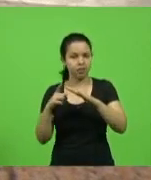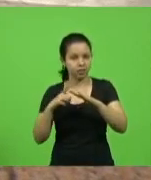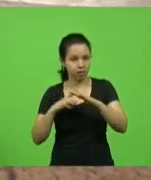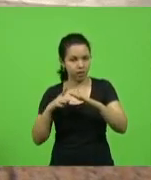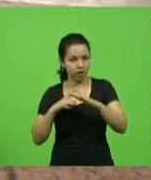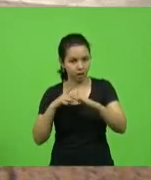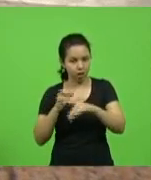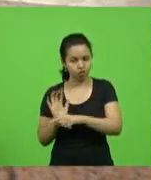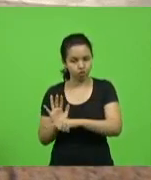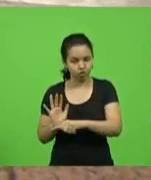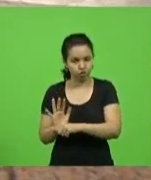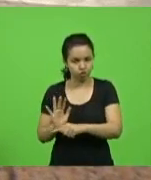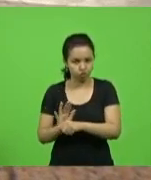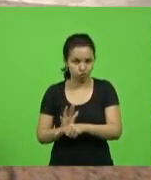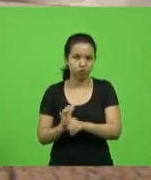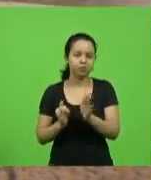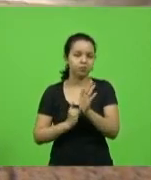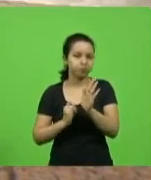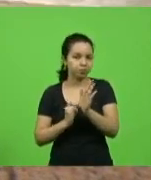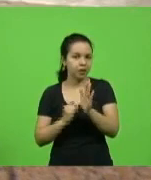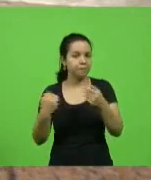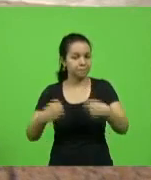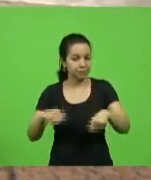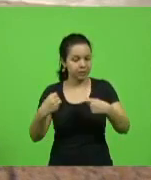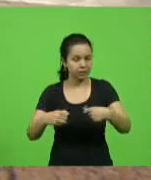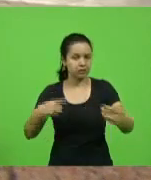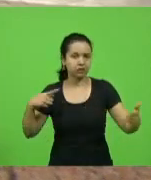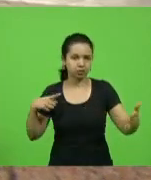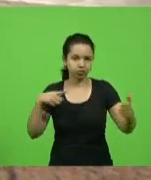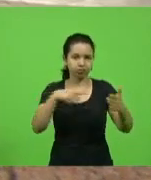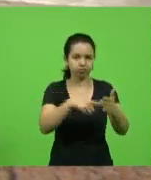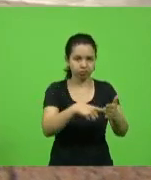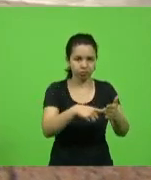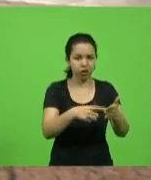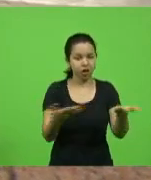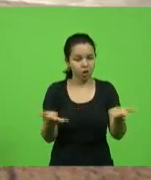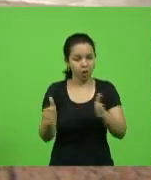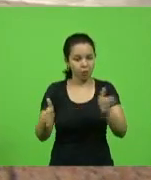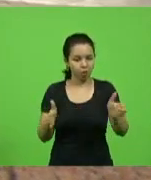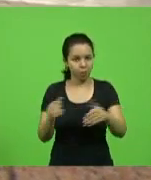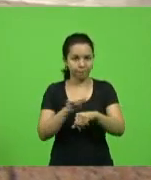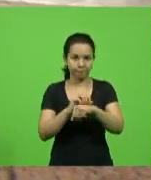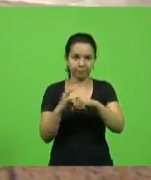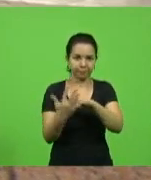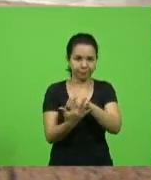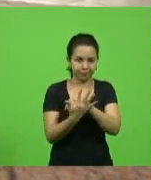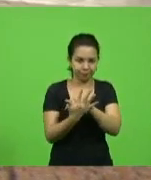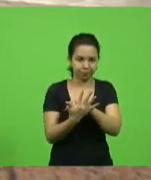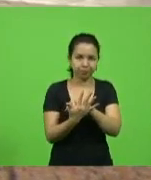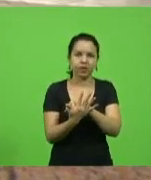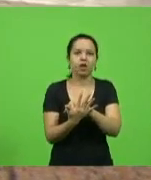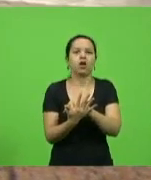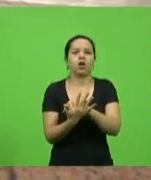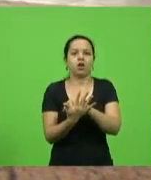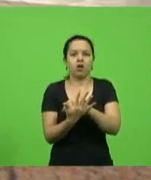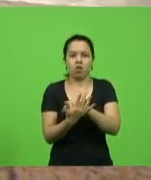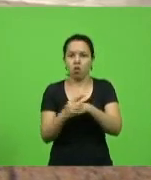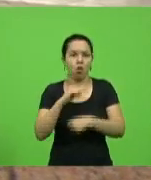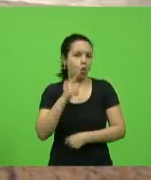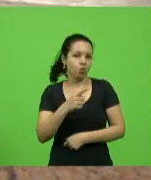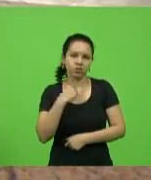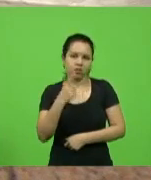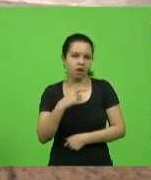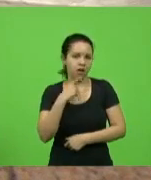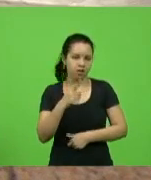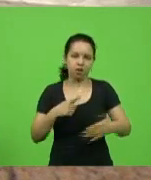têm que cumprir. Em época de pandemia, evidentemente que é impossível cumprir. Só que se não tiver a lei,